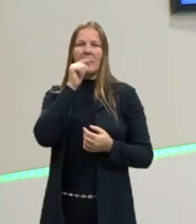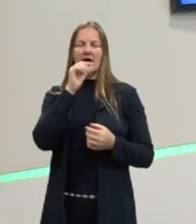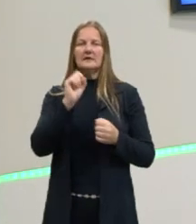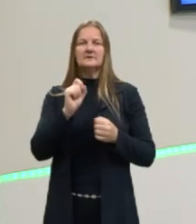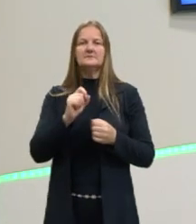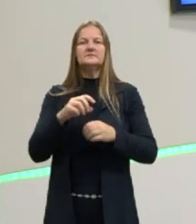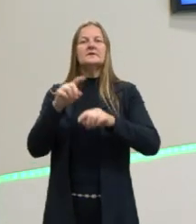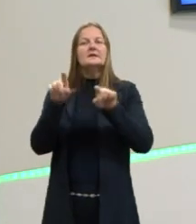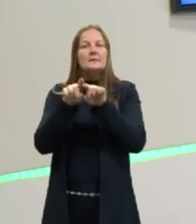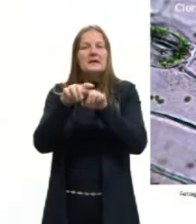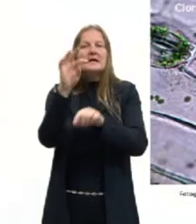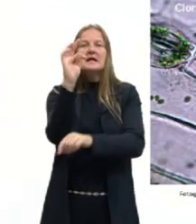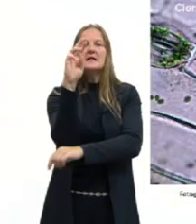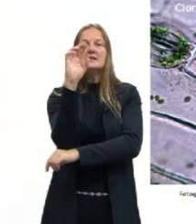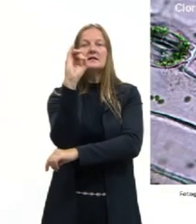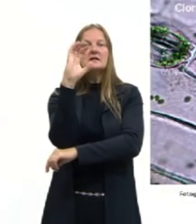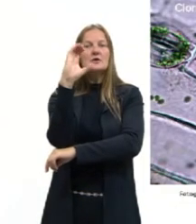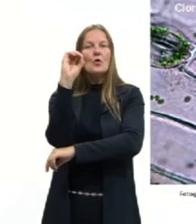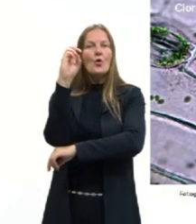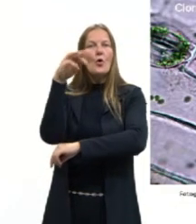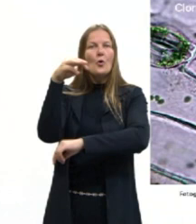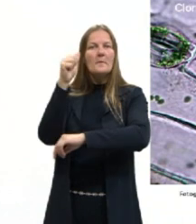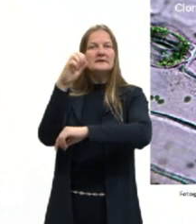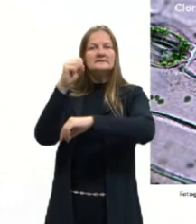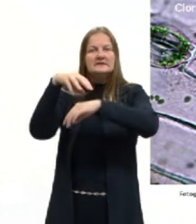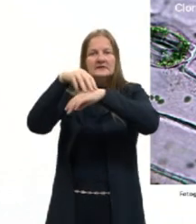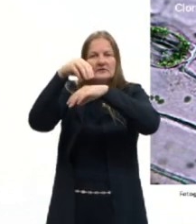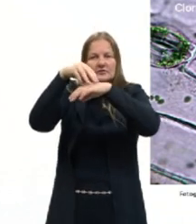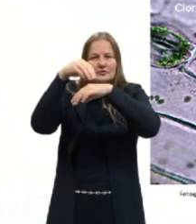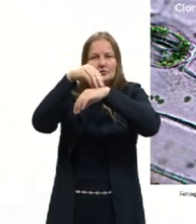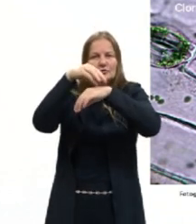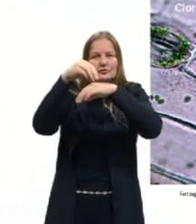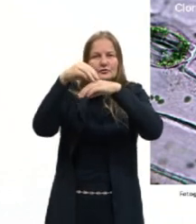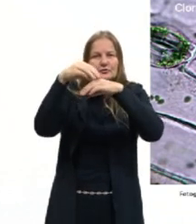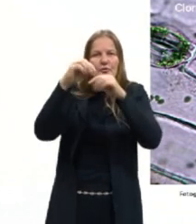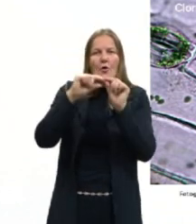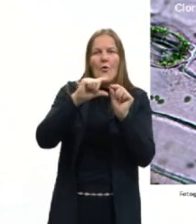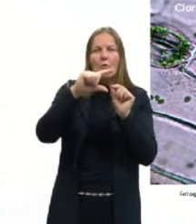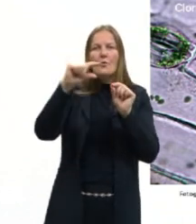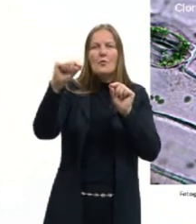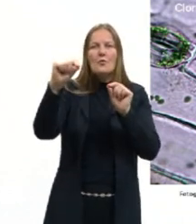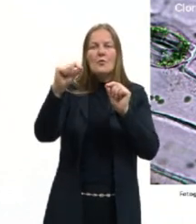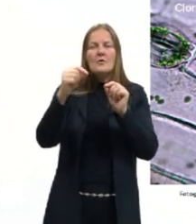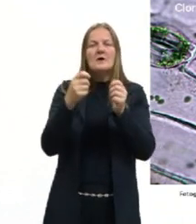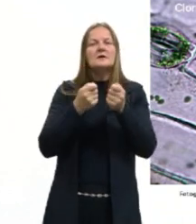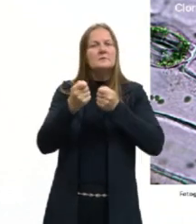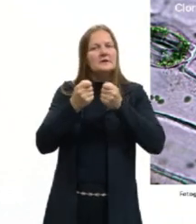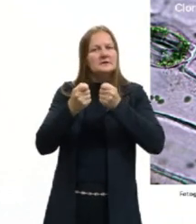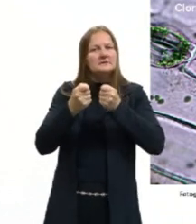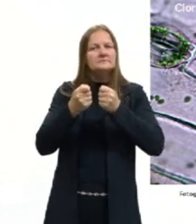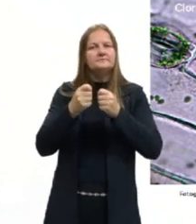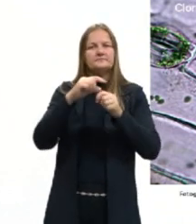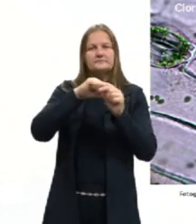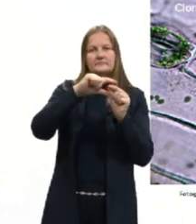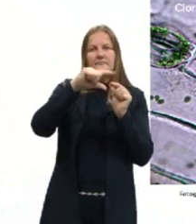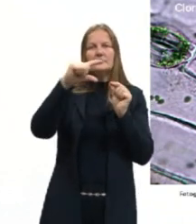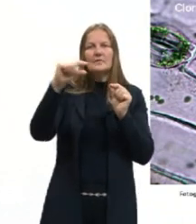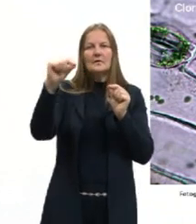tricomas. Os tricomas, eles vão auxiliar na manutenção da umidade foliar,